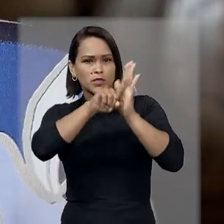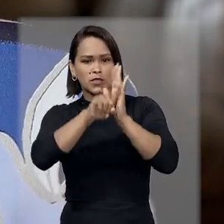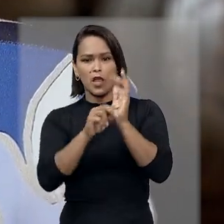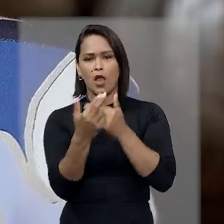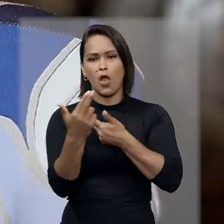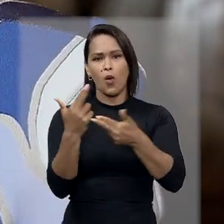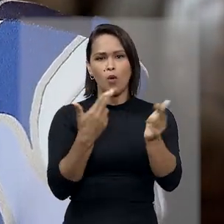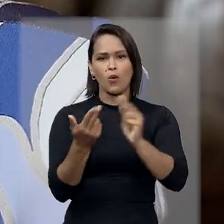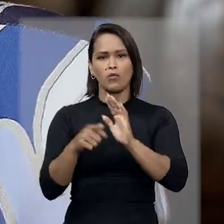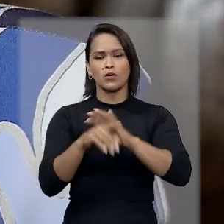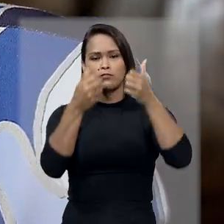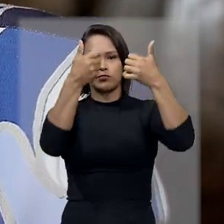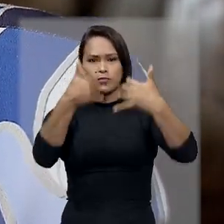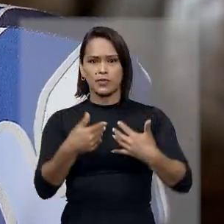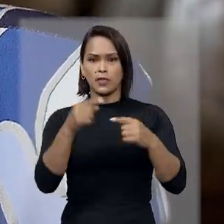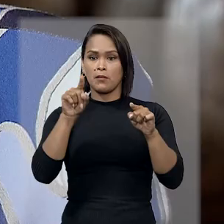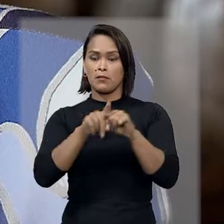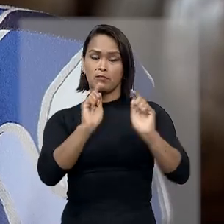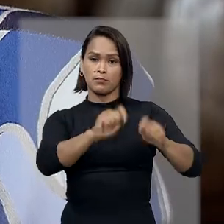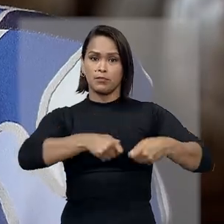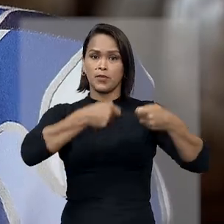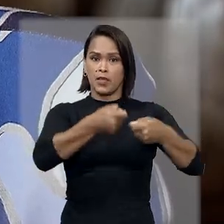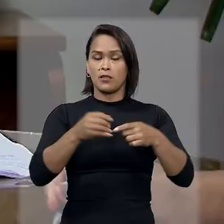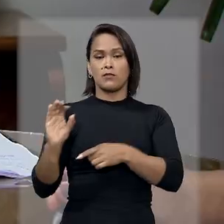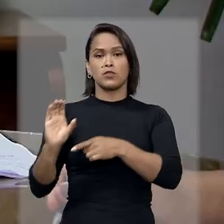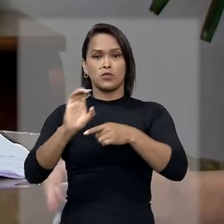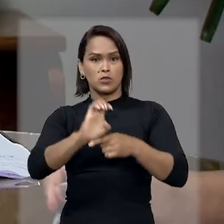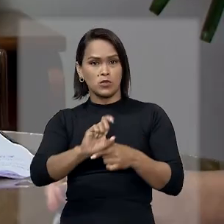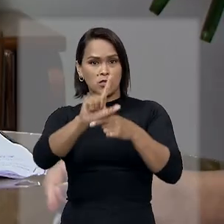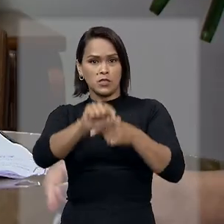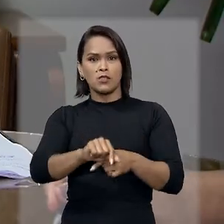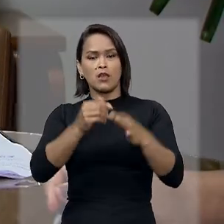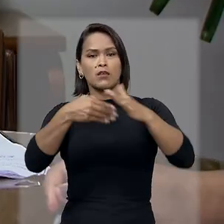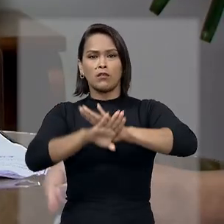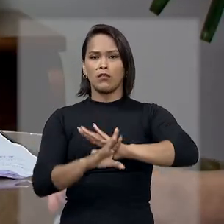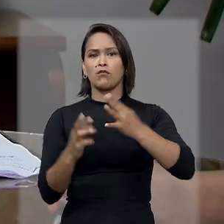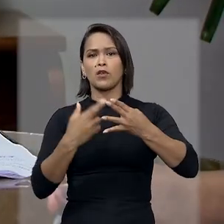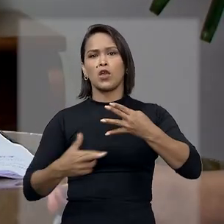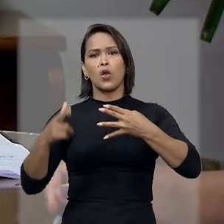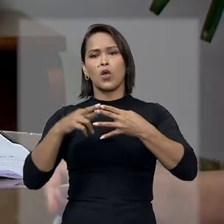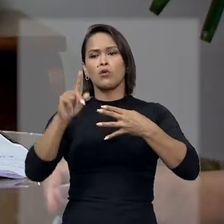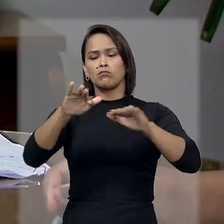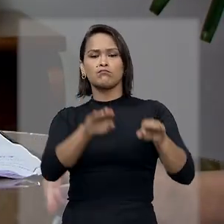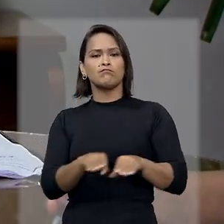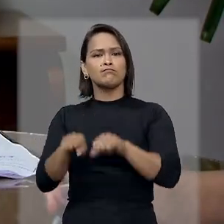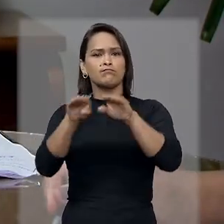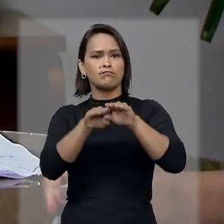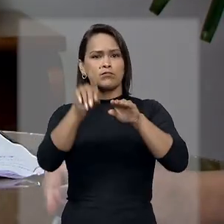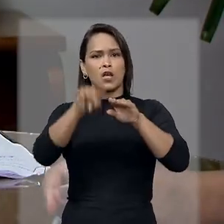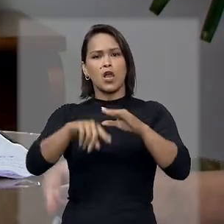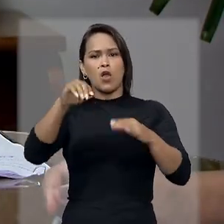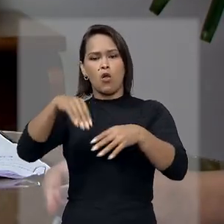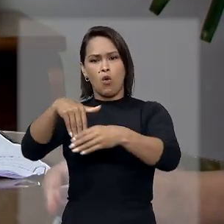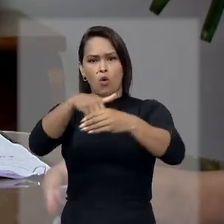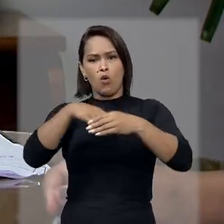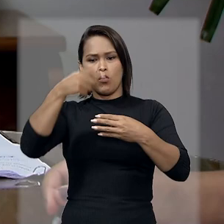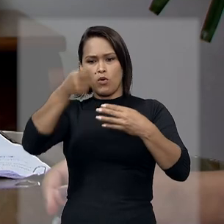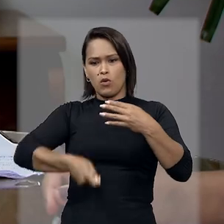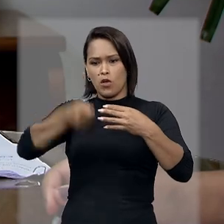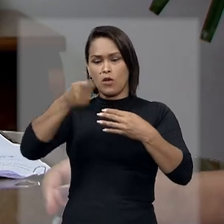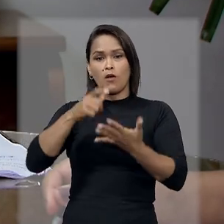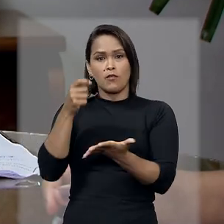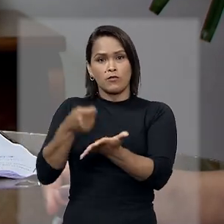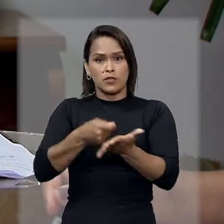das questões levantadas pela defesa do Estado e indeferiu o recurso, mantendo o acórdão que fixou,